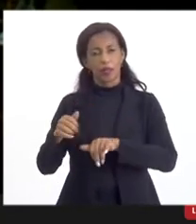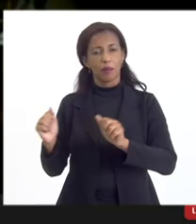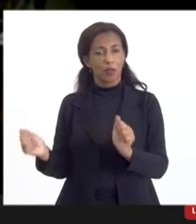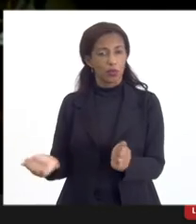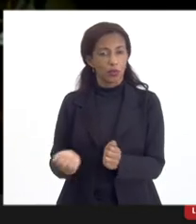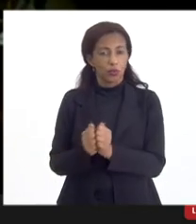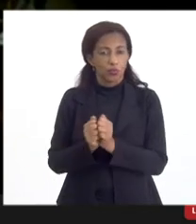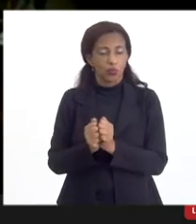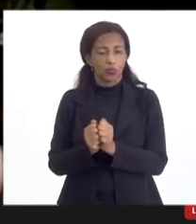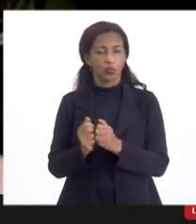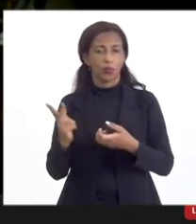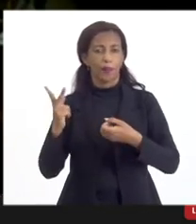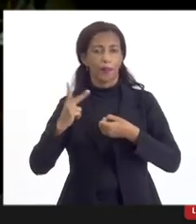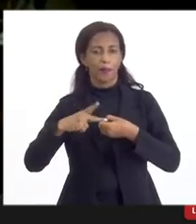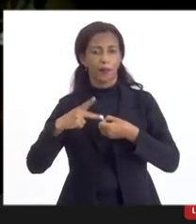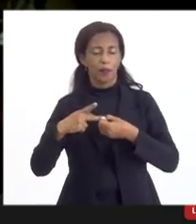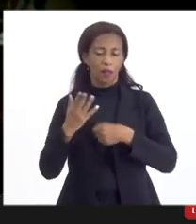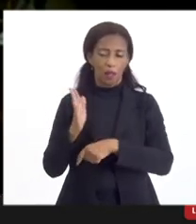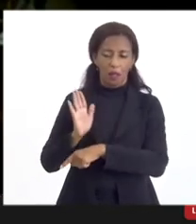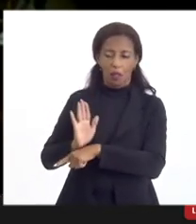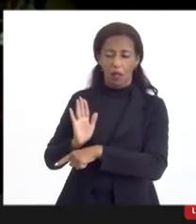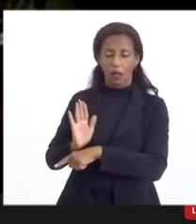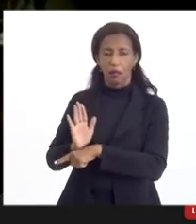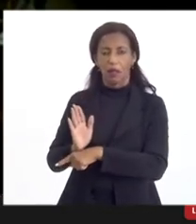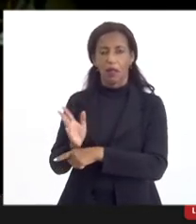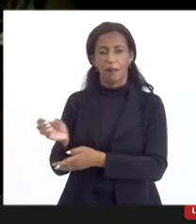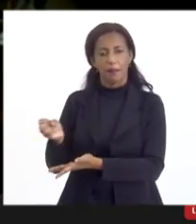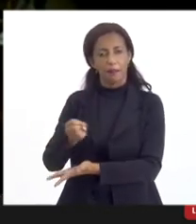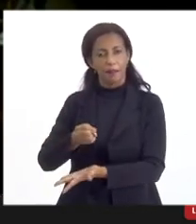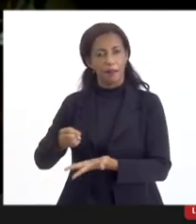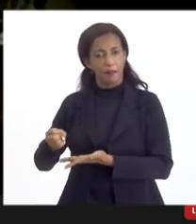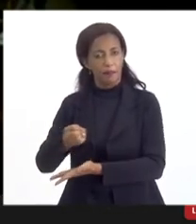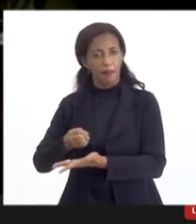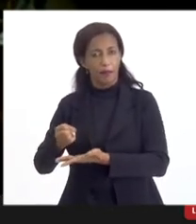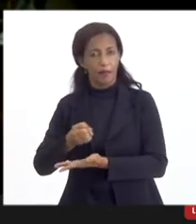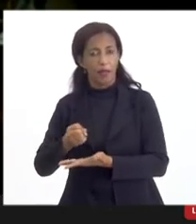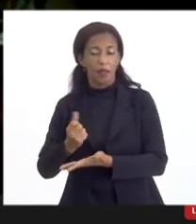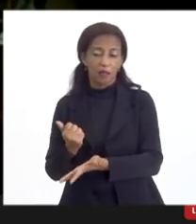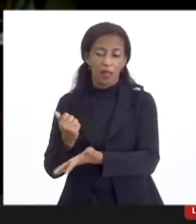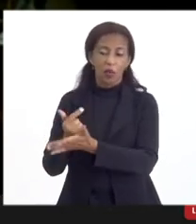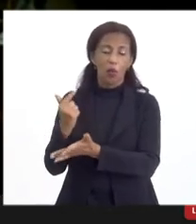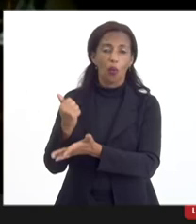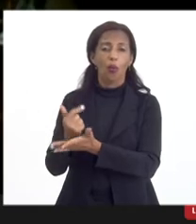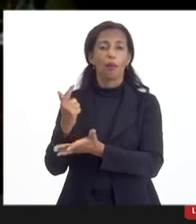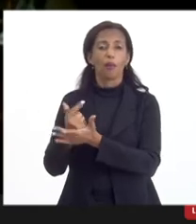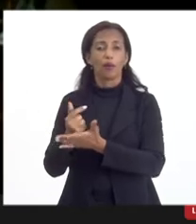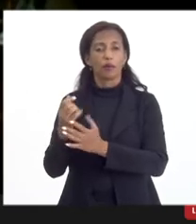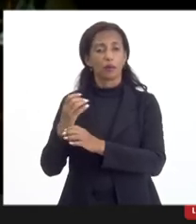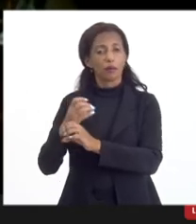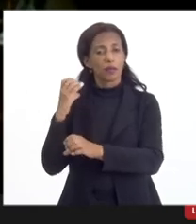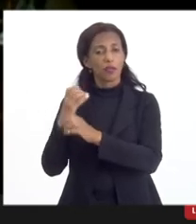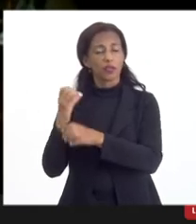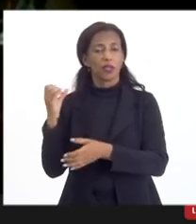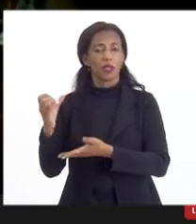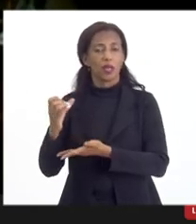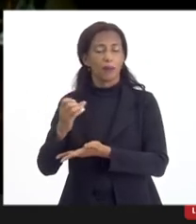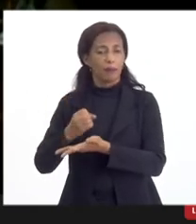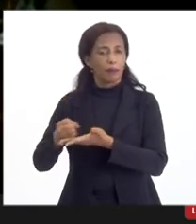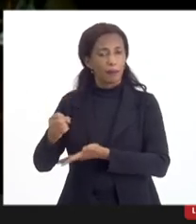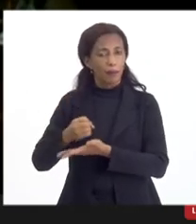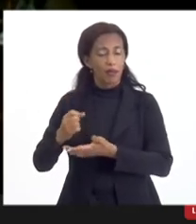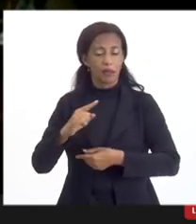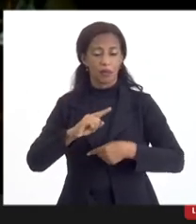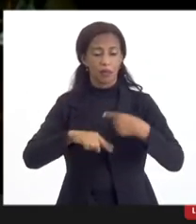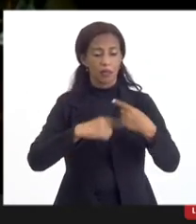brasileira, a Petrobras providenciava a engenharia básica, até mesmo comprando a engenharia básica com transferência de tecnologia e